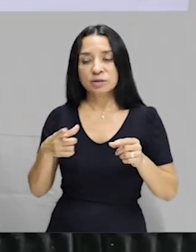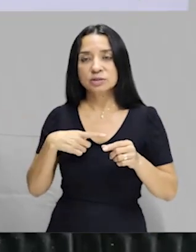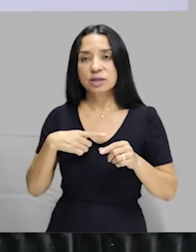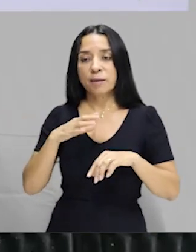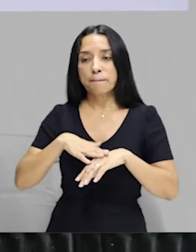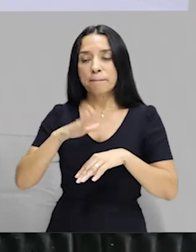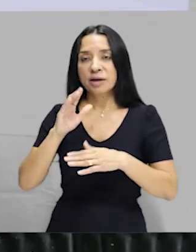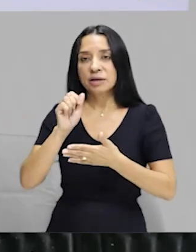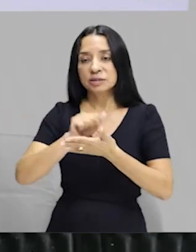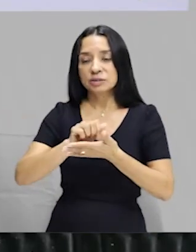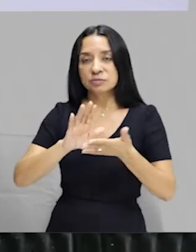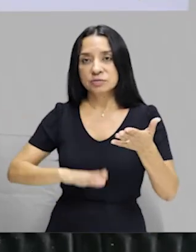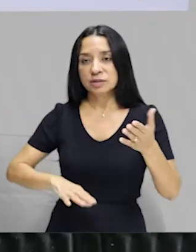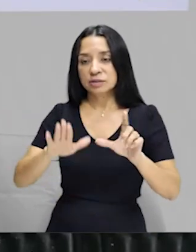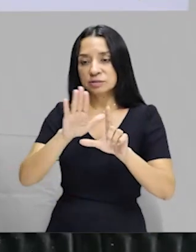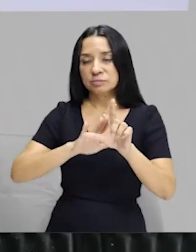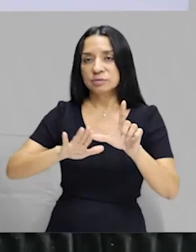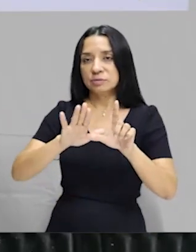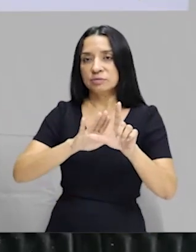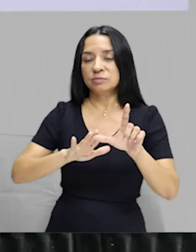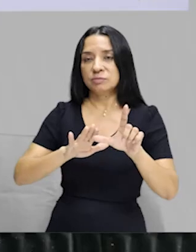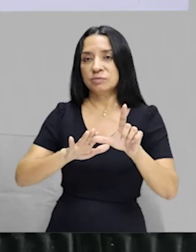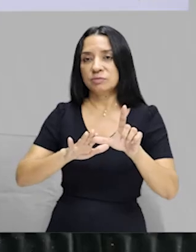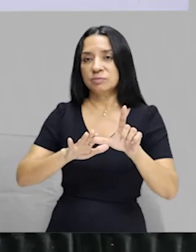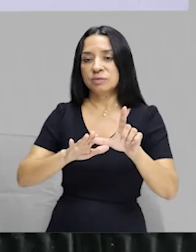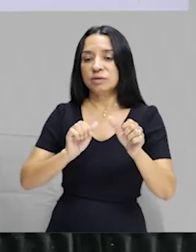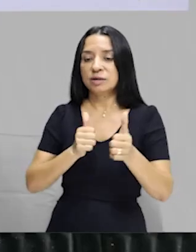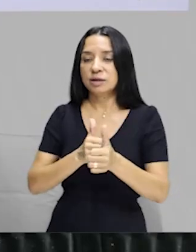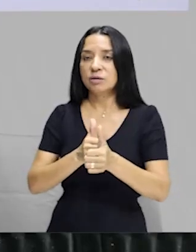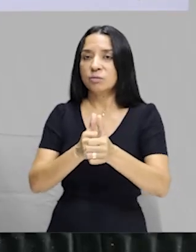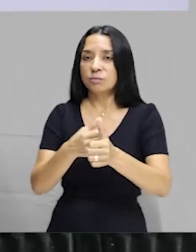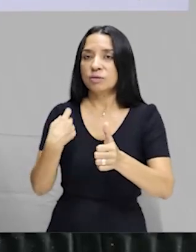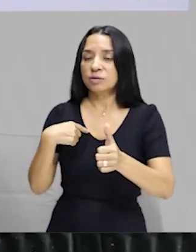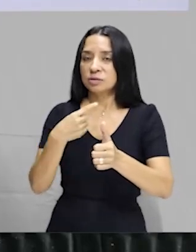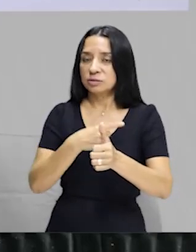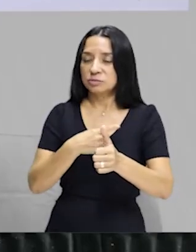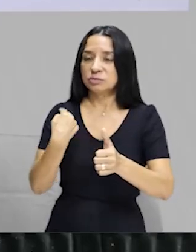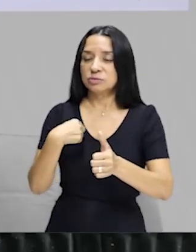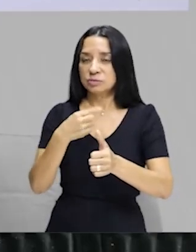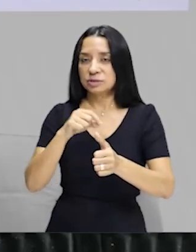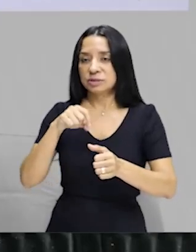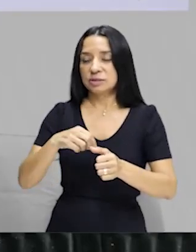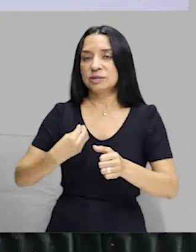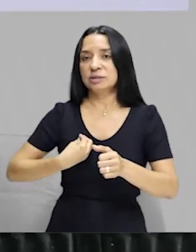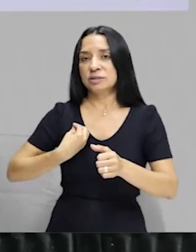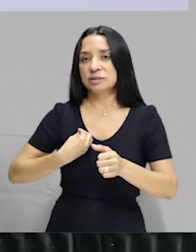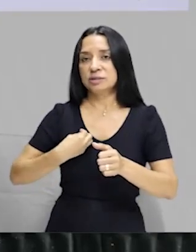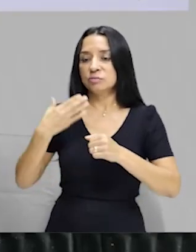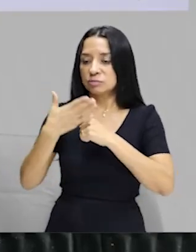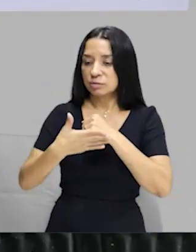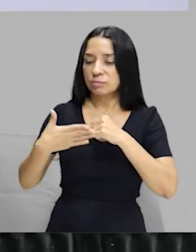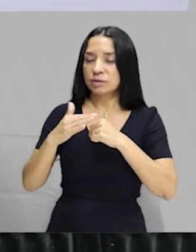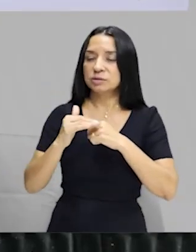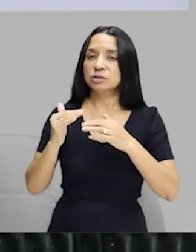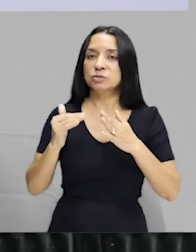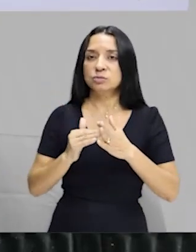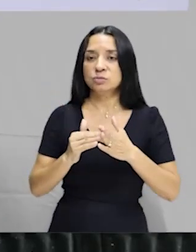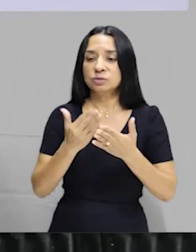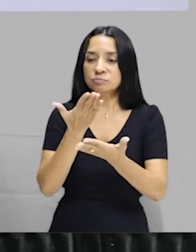plataforma, tá certo? Então, não deixe de acompanhar a gente, que nós estamos aqui firme e forte para vocês, com esse suporte todo de